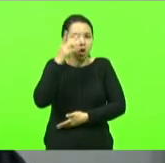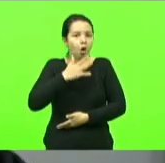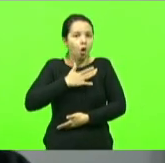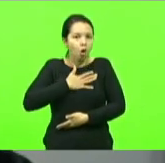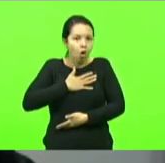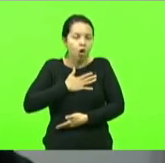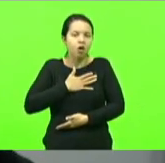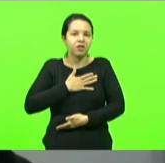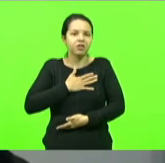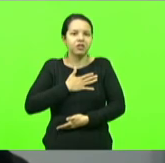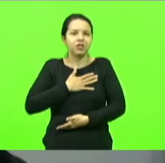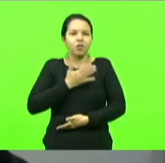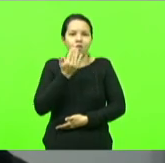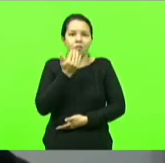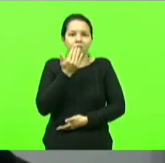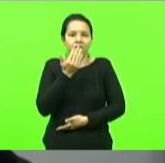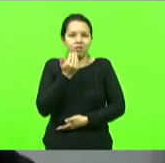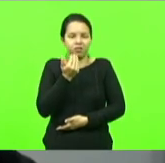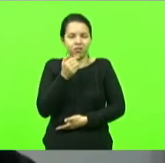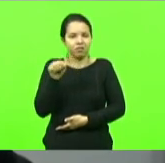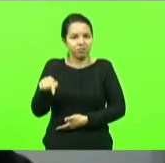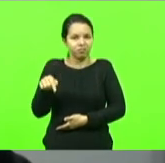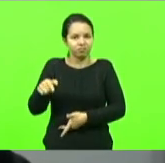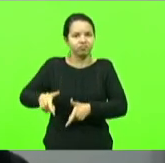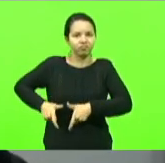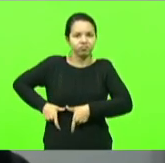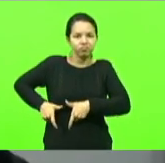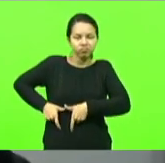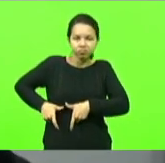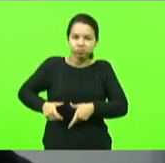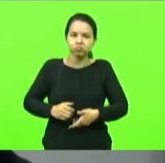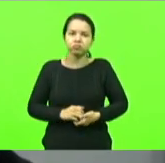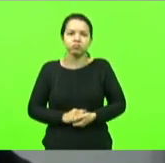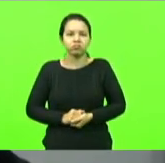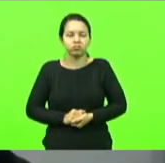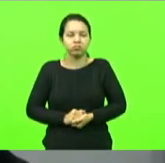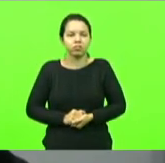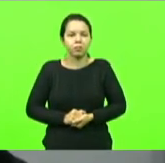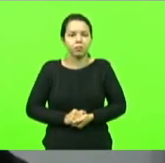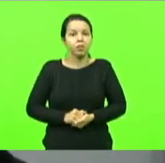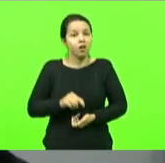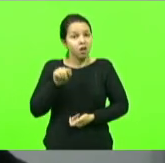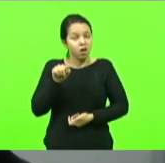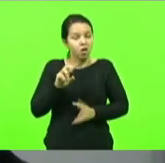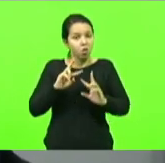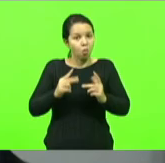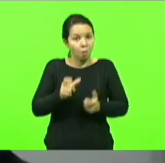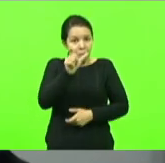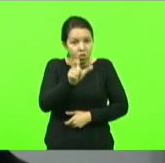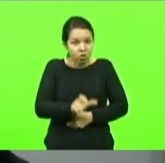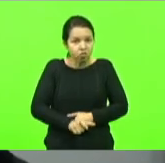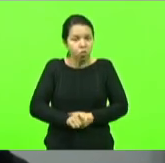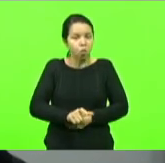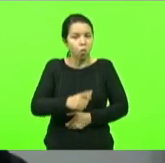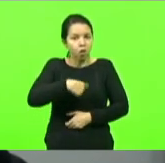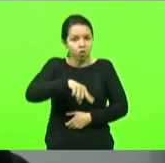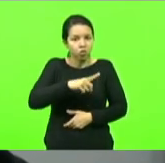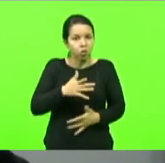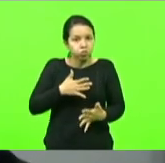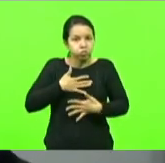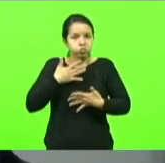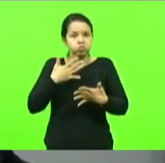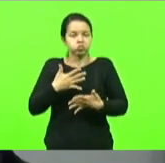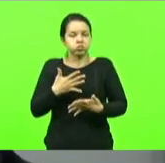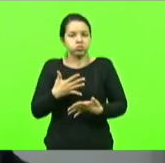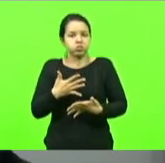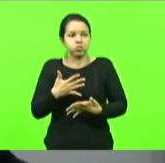a morte do animal. Então, o ser humano ele nos assusta muito e muitas atitudes como